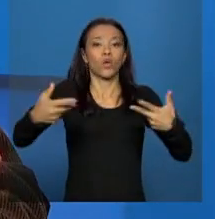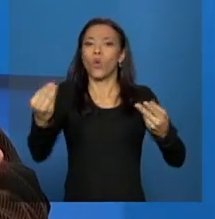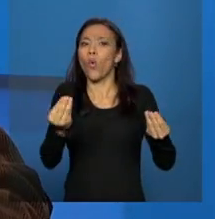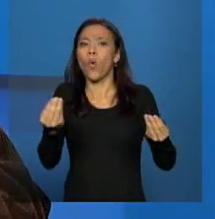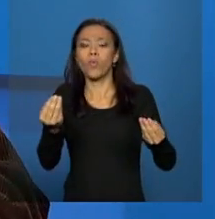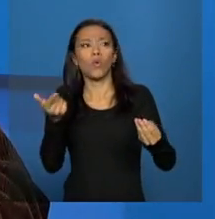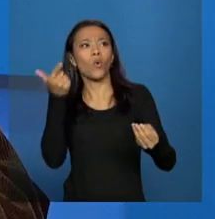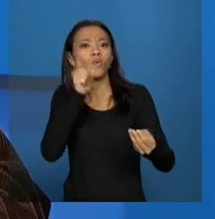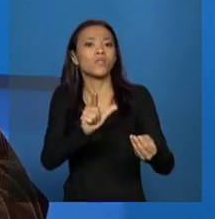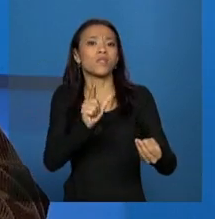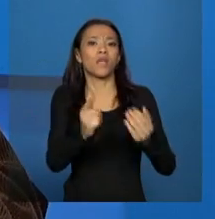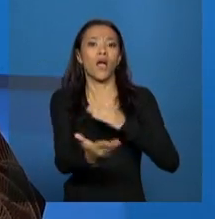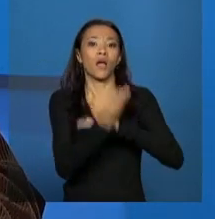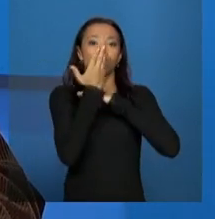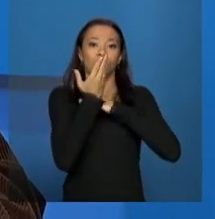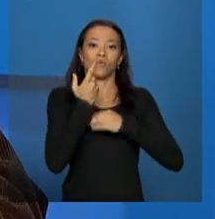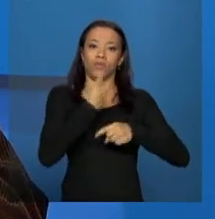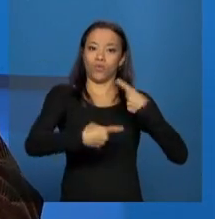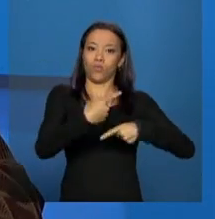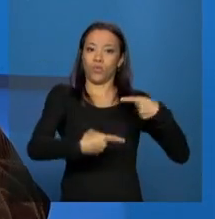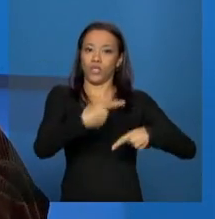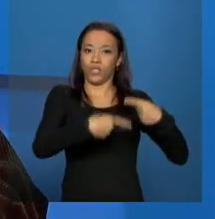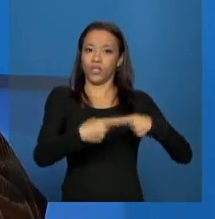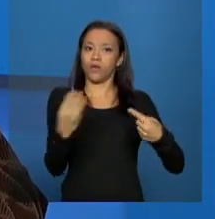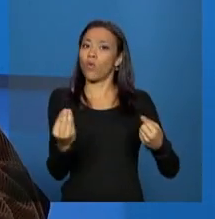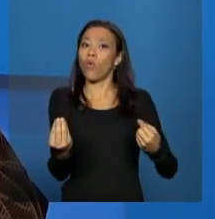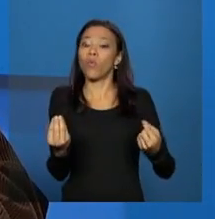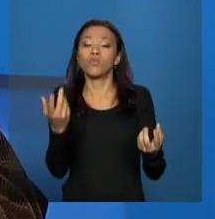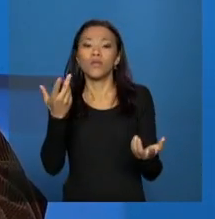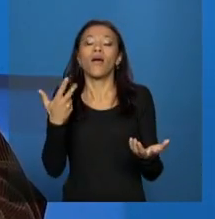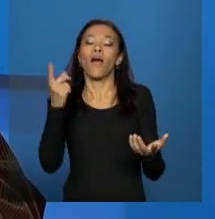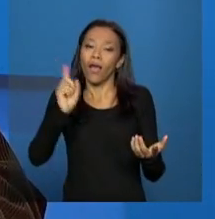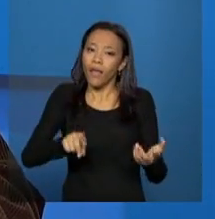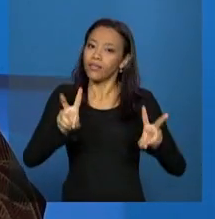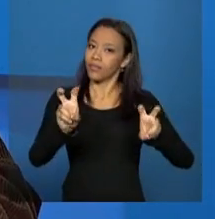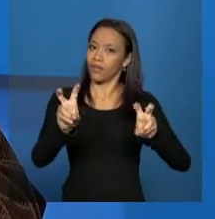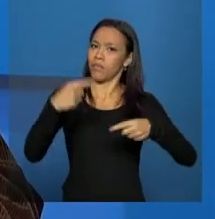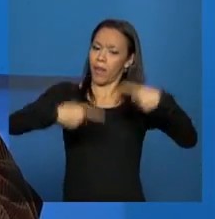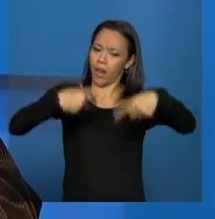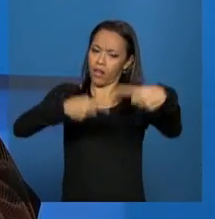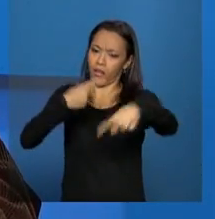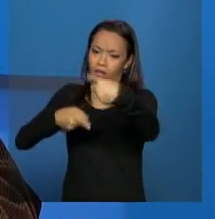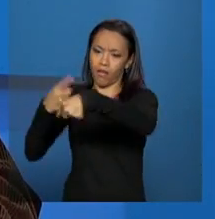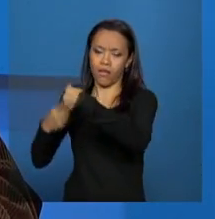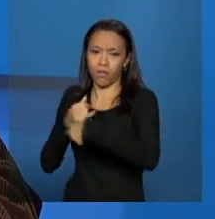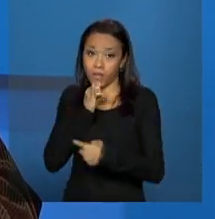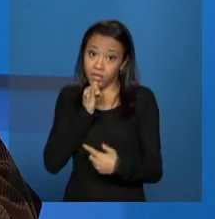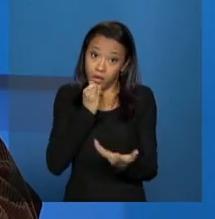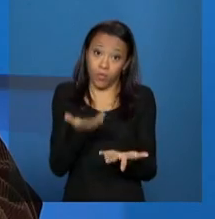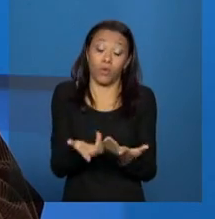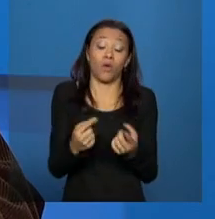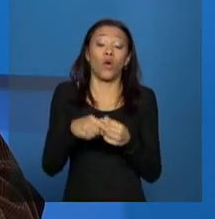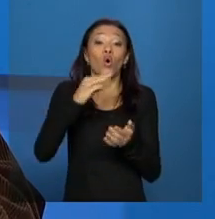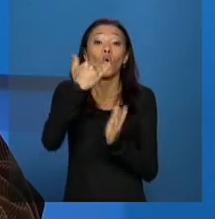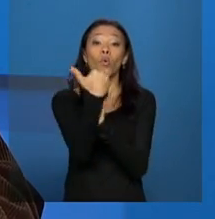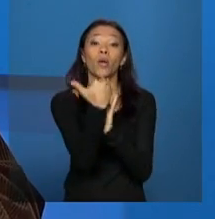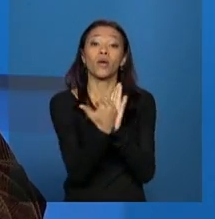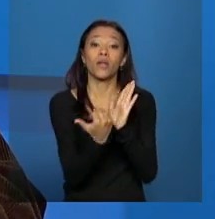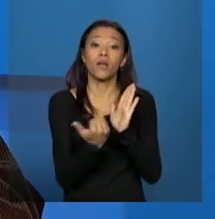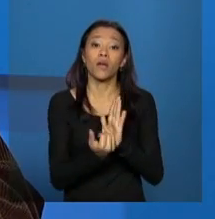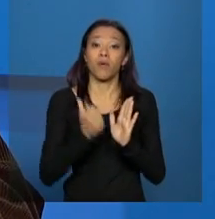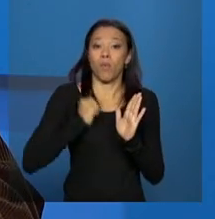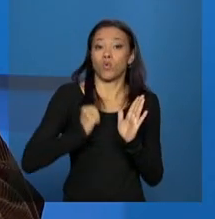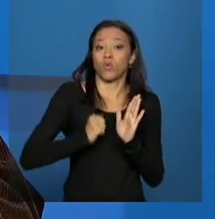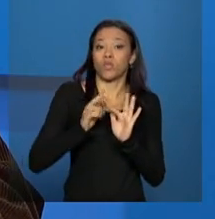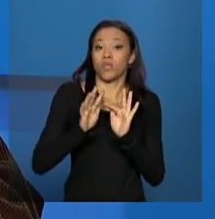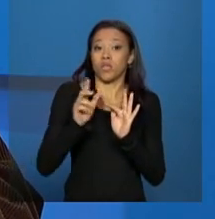as outras políticas, como é que elas vão poder colaborar com isso, quer dizer, discutir essa parceria que existe, por no Bolsa Família, por exemplo, tem uma relação onde